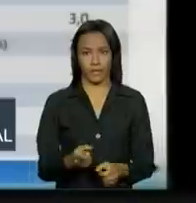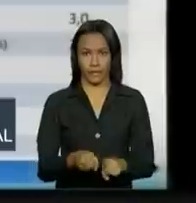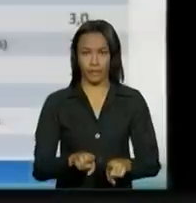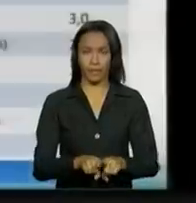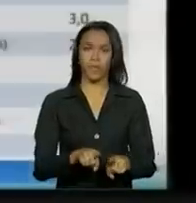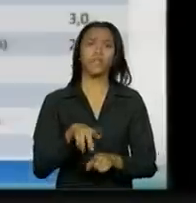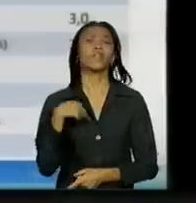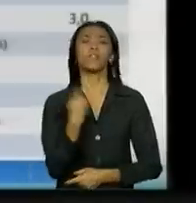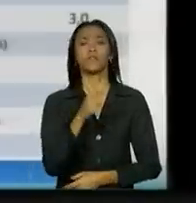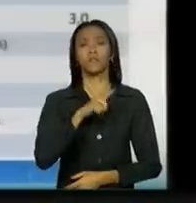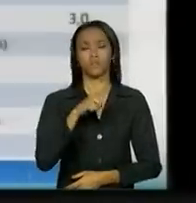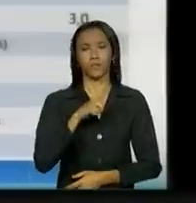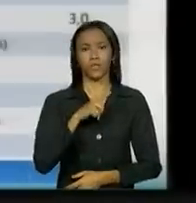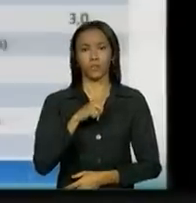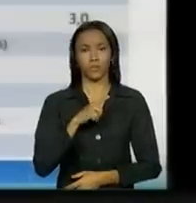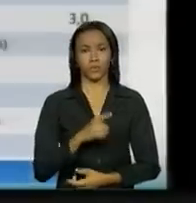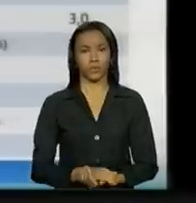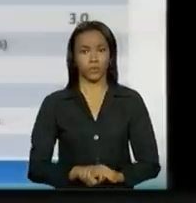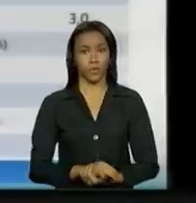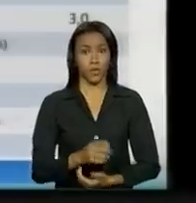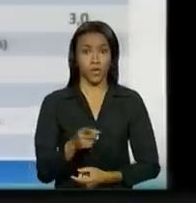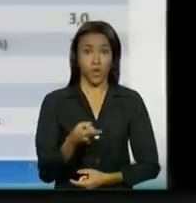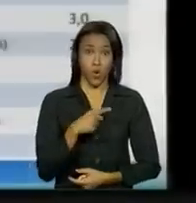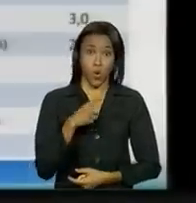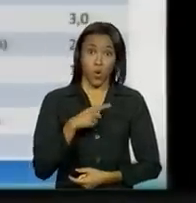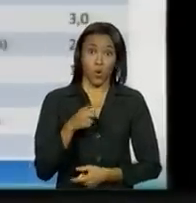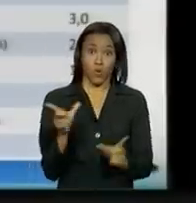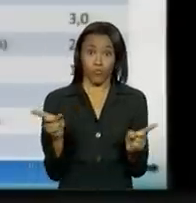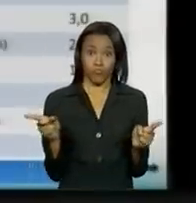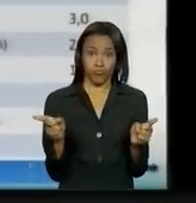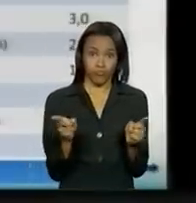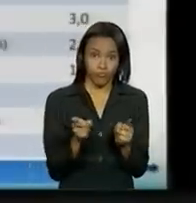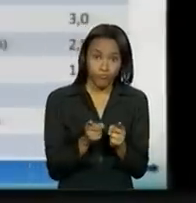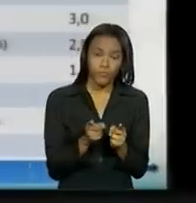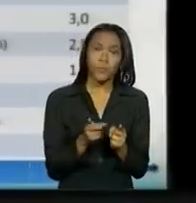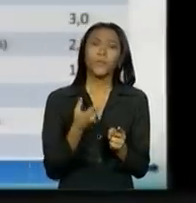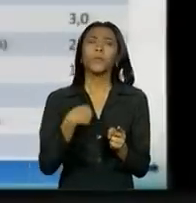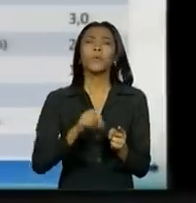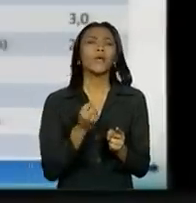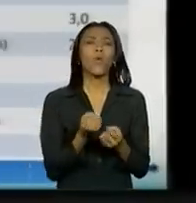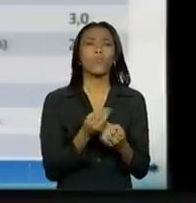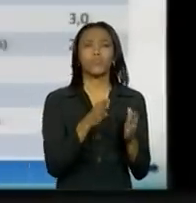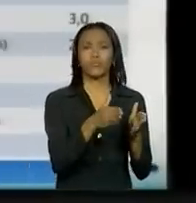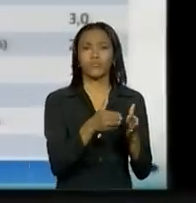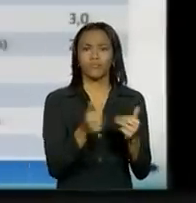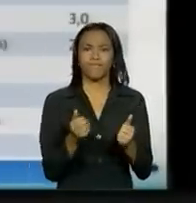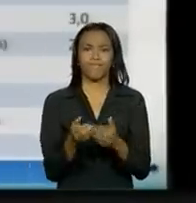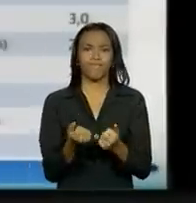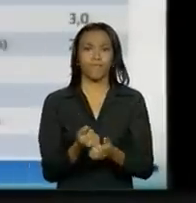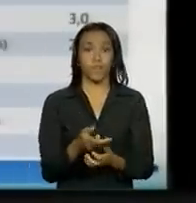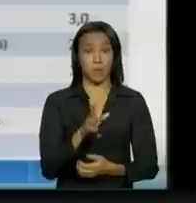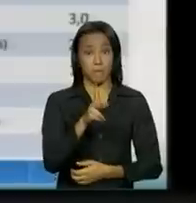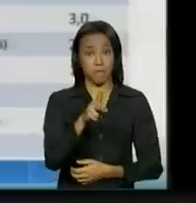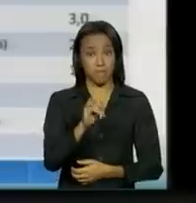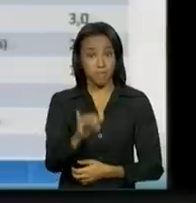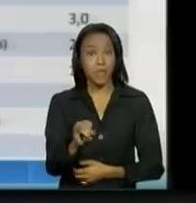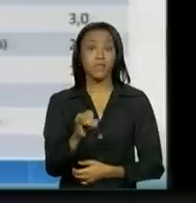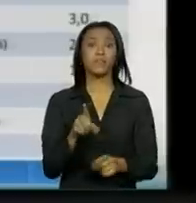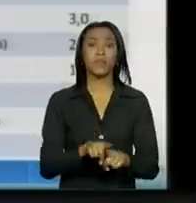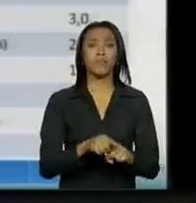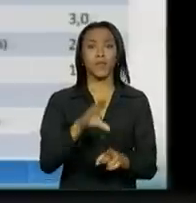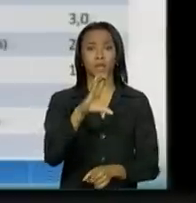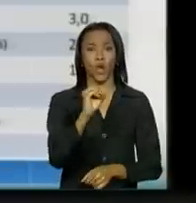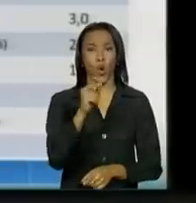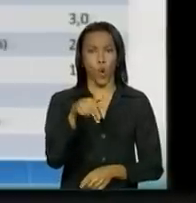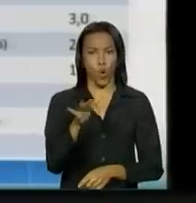nós temos aí o encurtamento do período para apropriação dos créditos de PIS e COFINS para o setor de